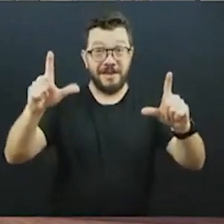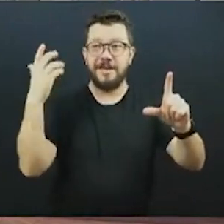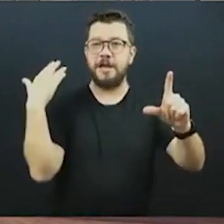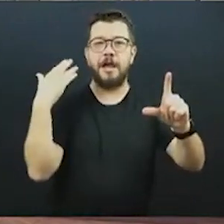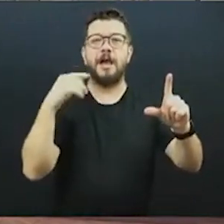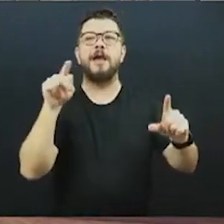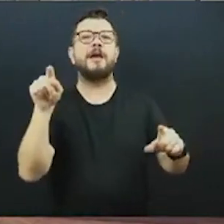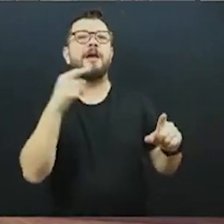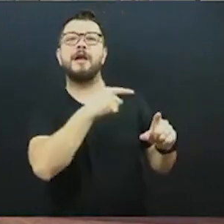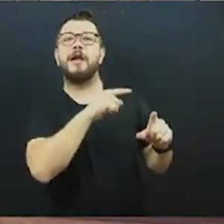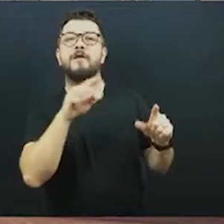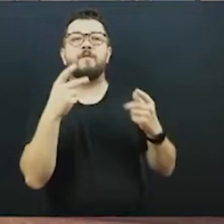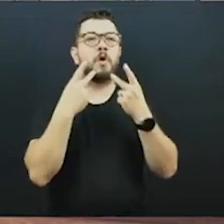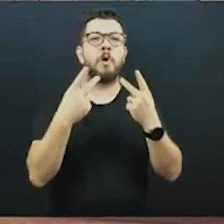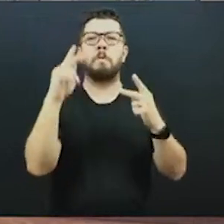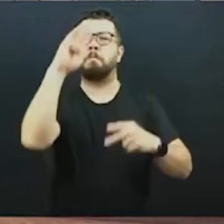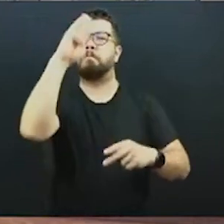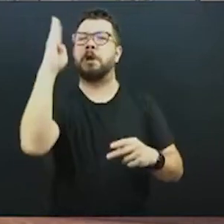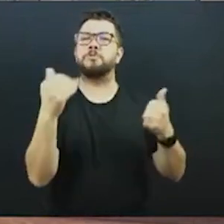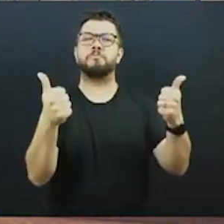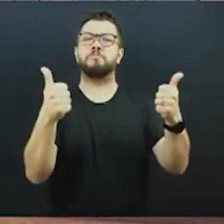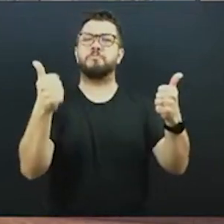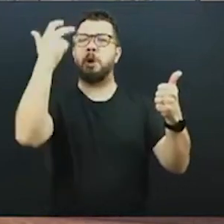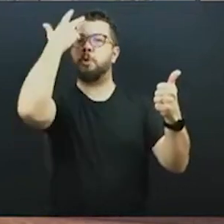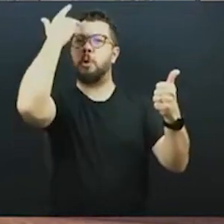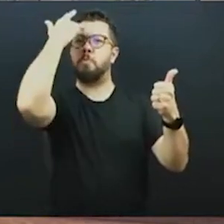está tudo bem, está tudo normal, a economia está ótima.